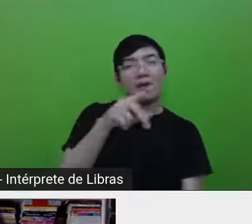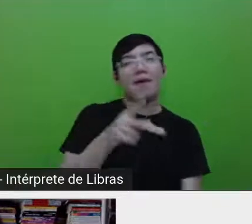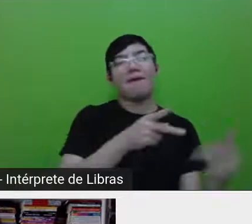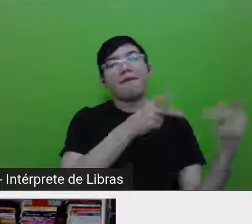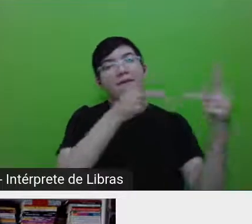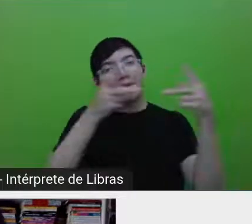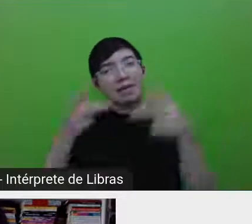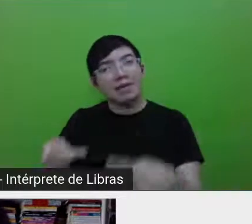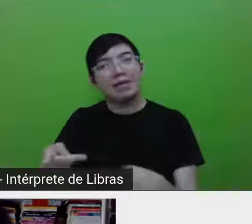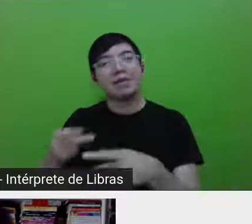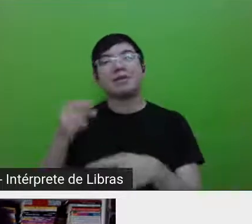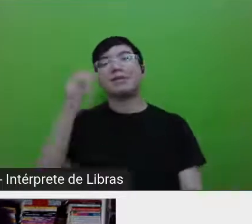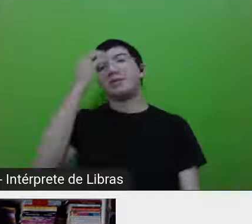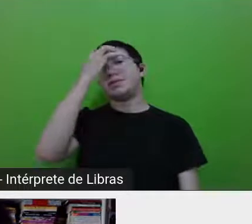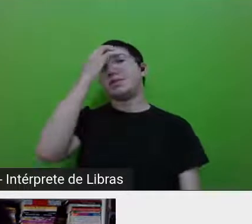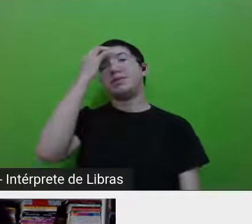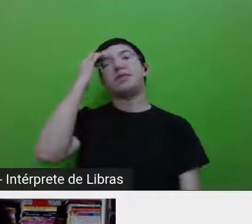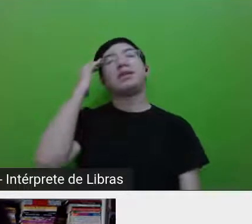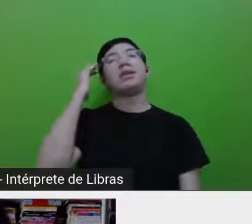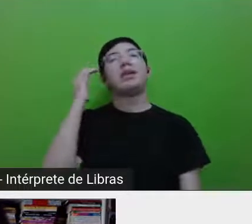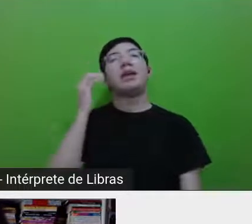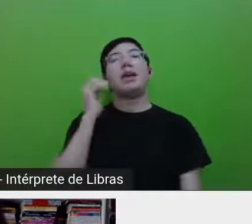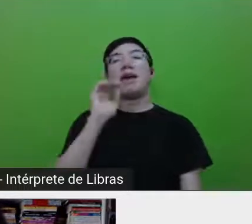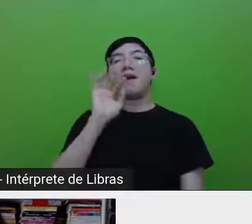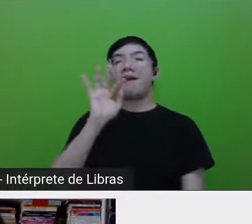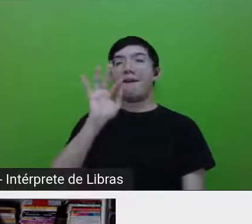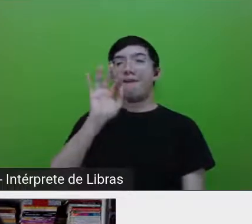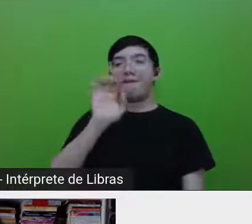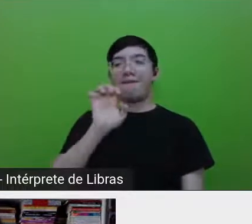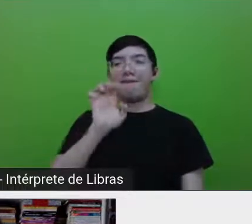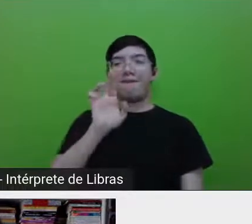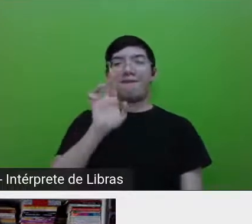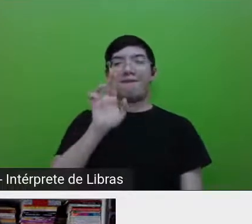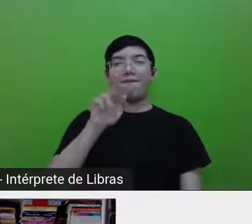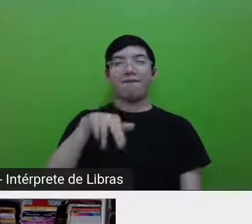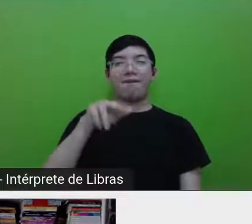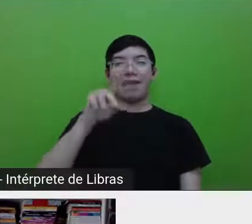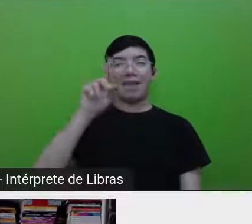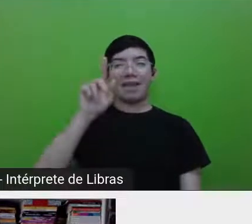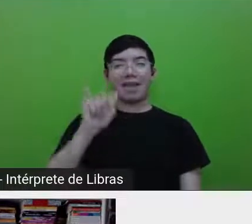aí, dê um alô para a Fernanda. Isso, com frequência estou aqui.